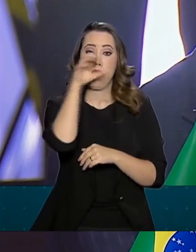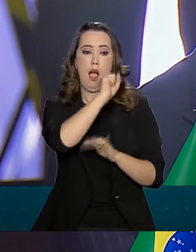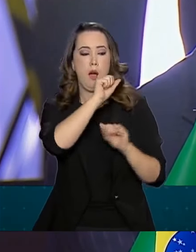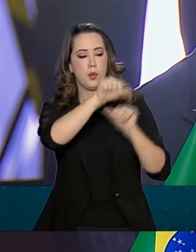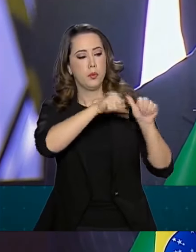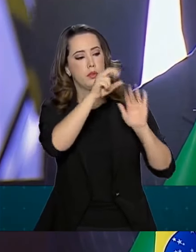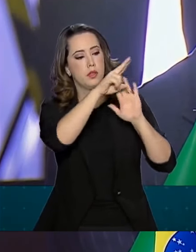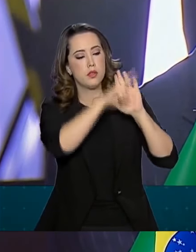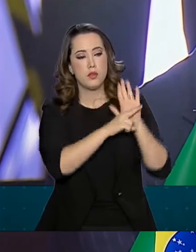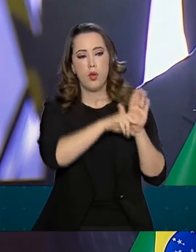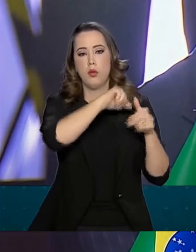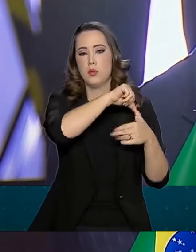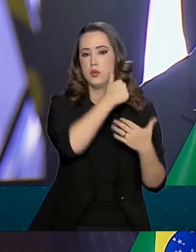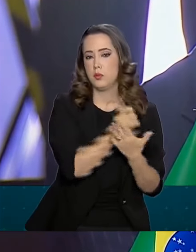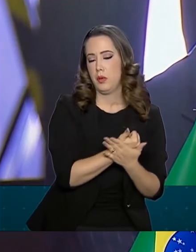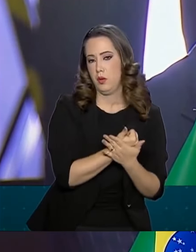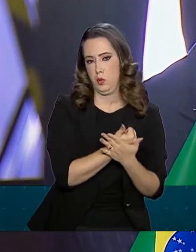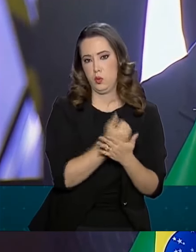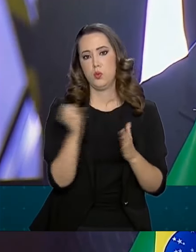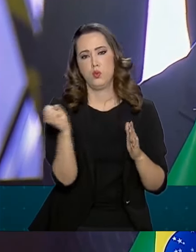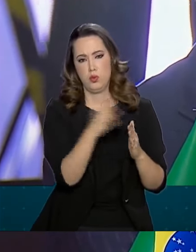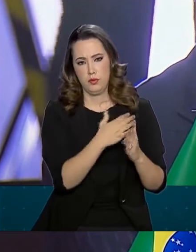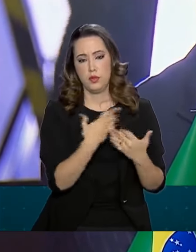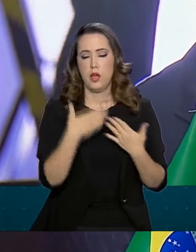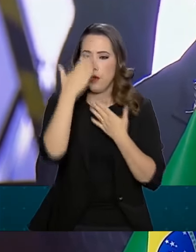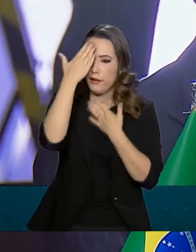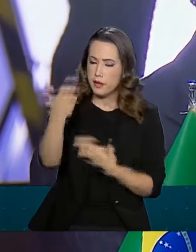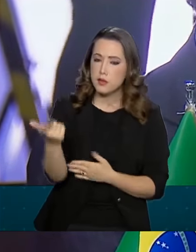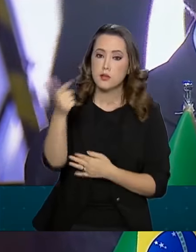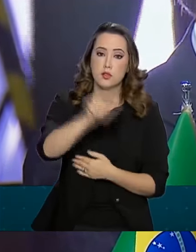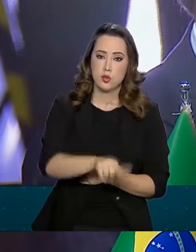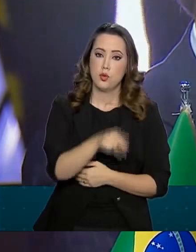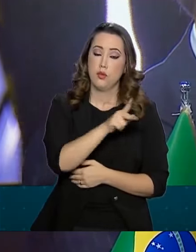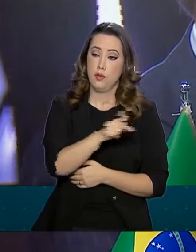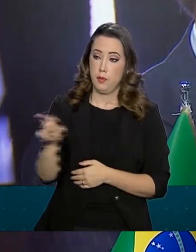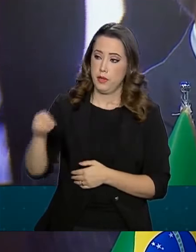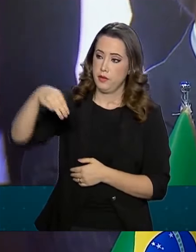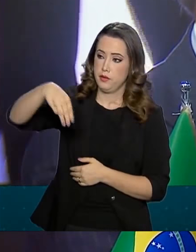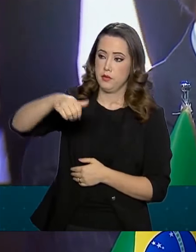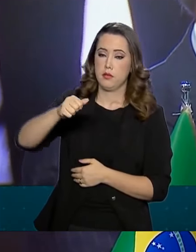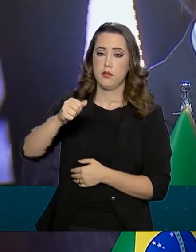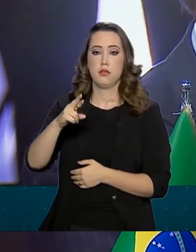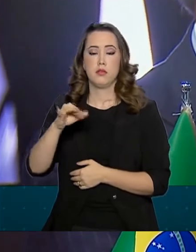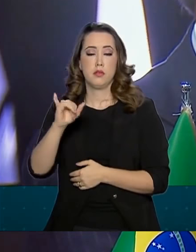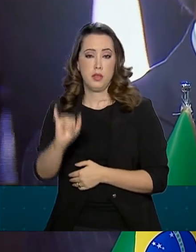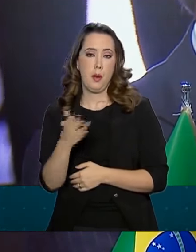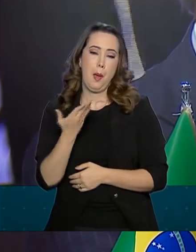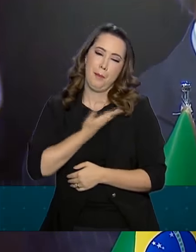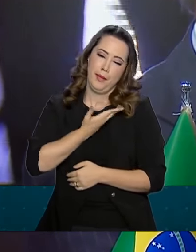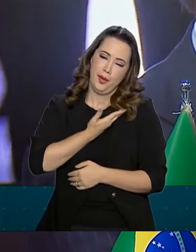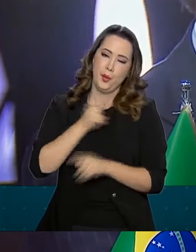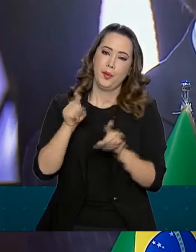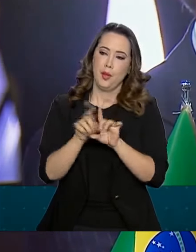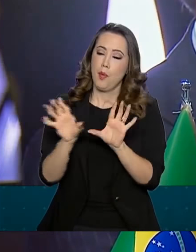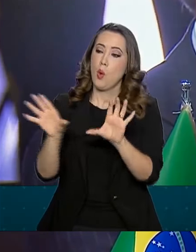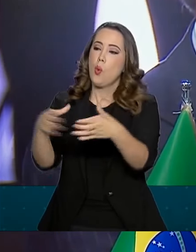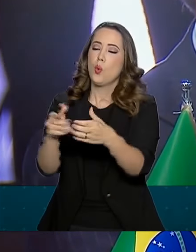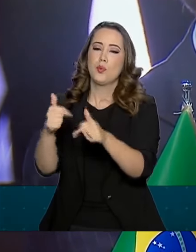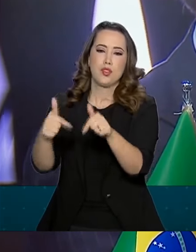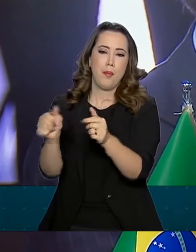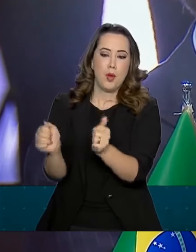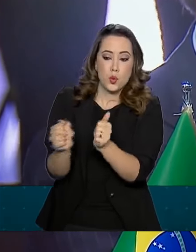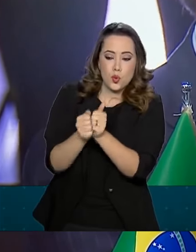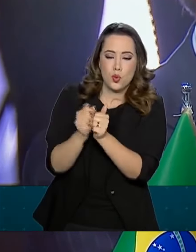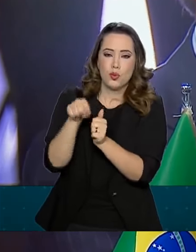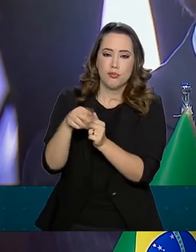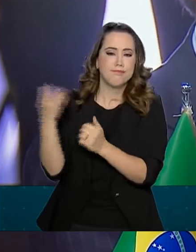do Mercosul. Agradeço mais uma vez ao presidente Macri, meu amigo, e à sua equipe pelo muito que